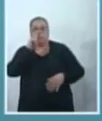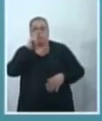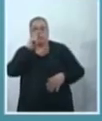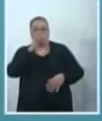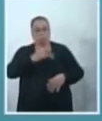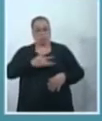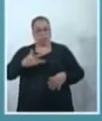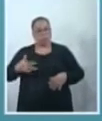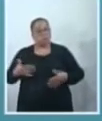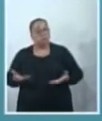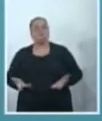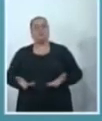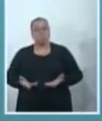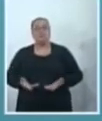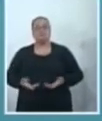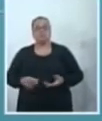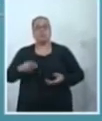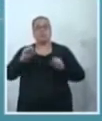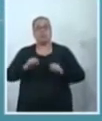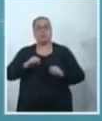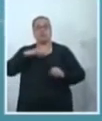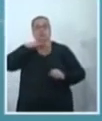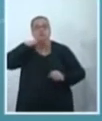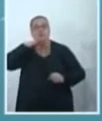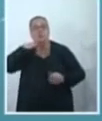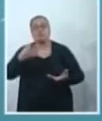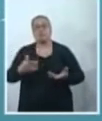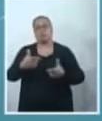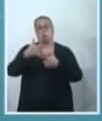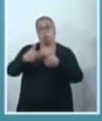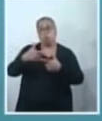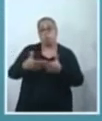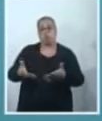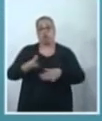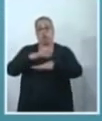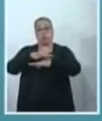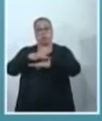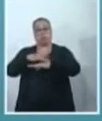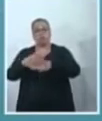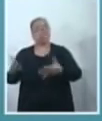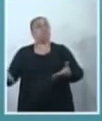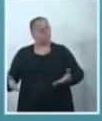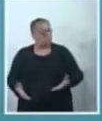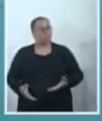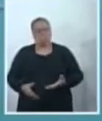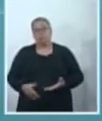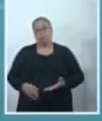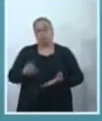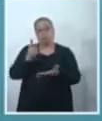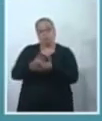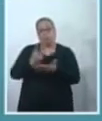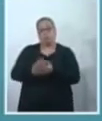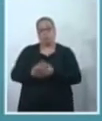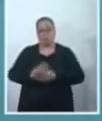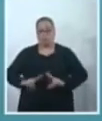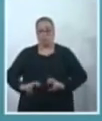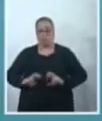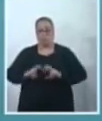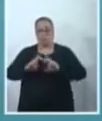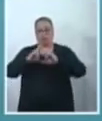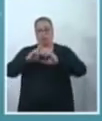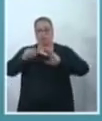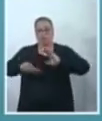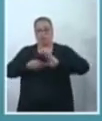intercorrências que colocam a pessoa em situação de doença. Então, câncer de colo de útero,